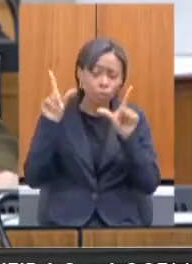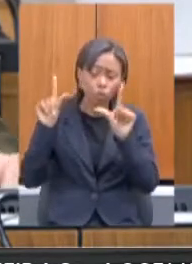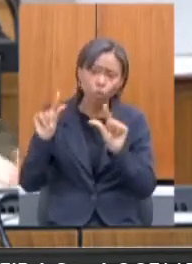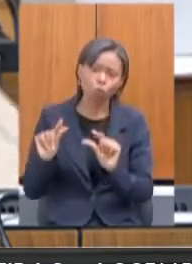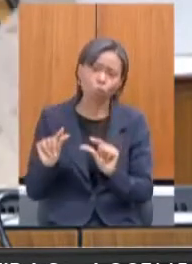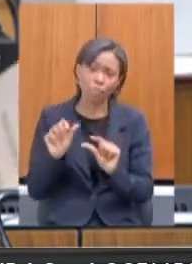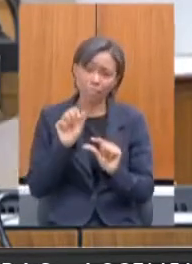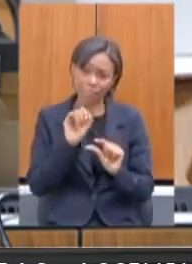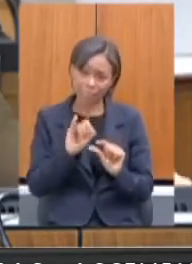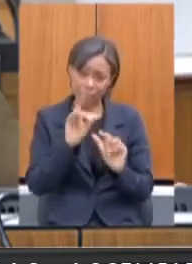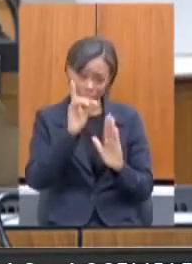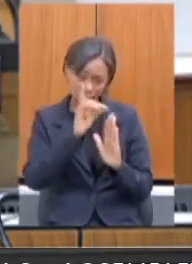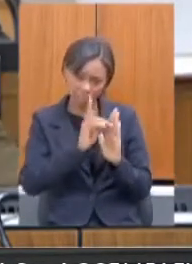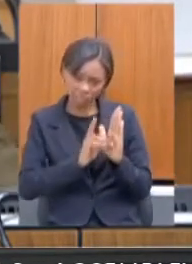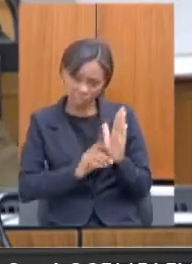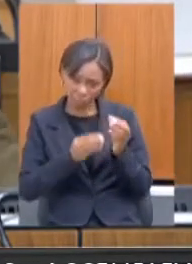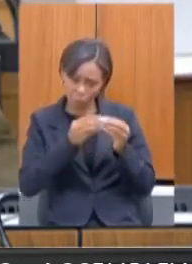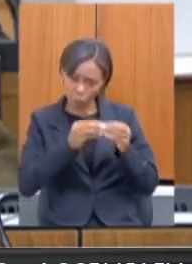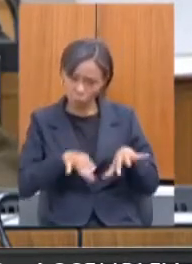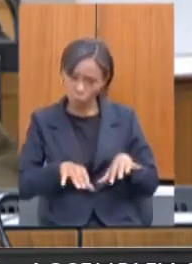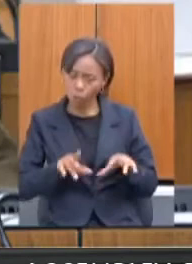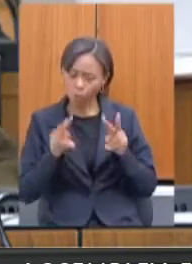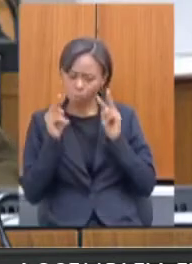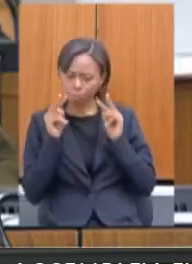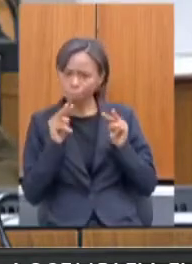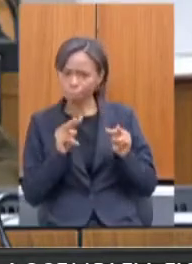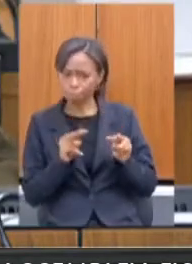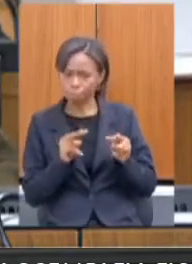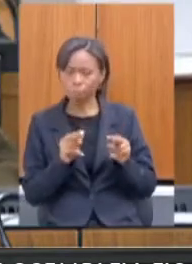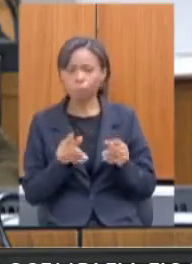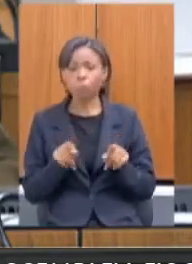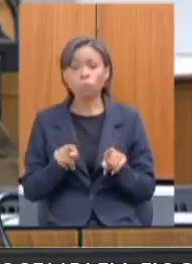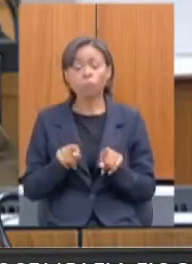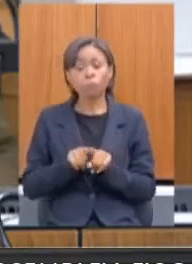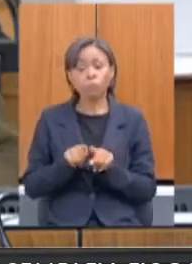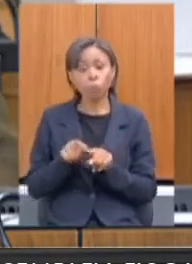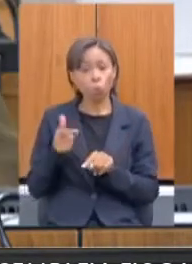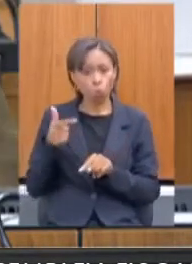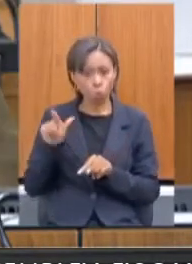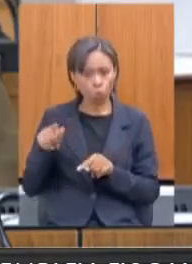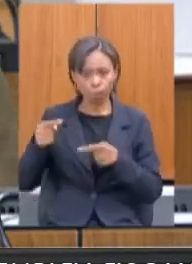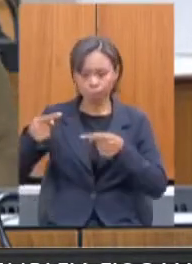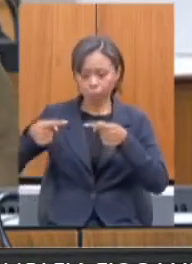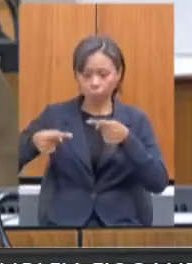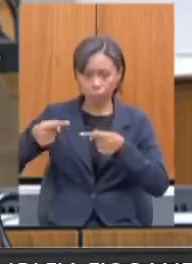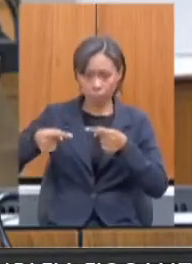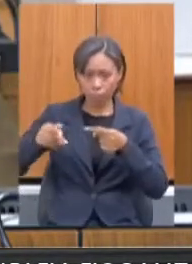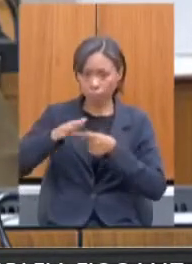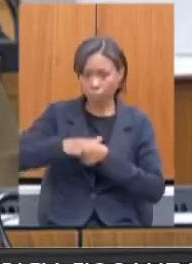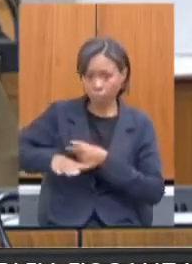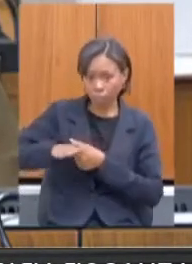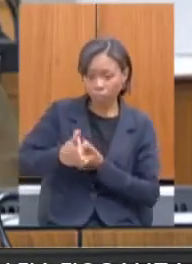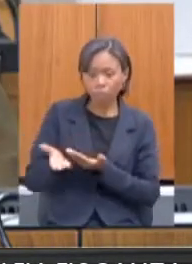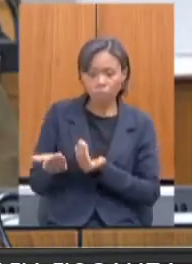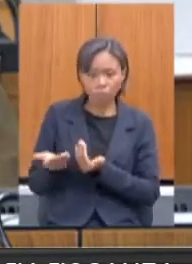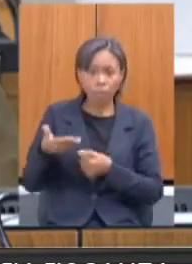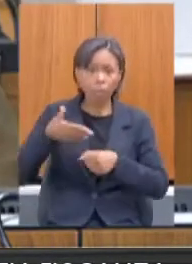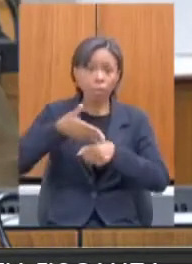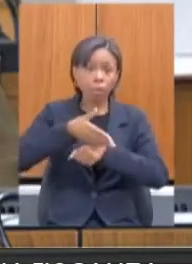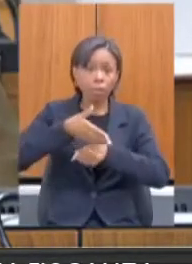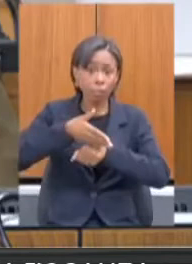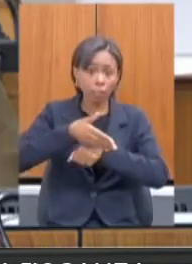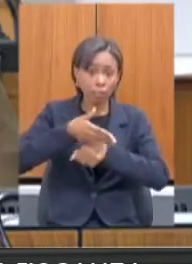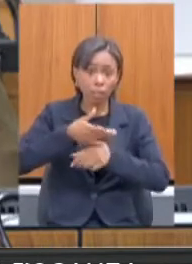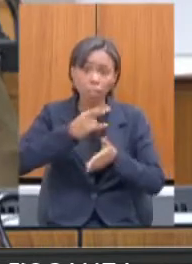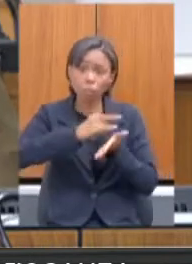com informações. Política para crianças e adolescentes. Nós tivemos ampliação do acesso à documentação básica.